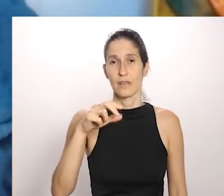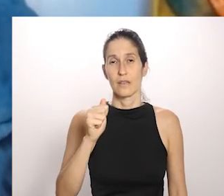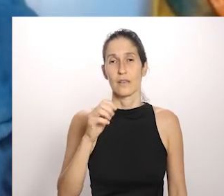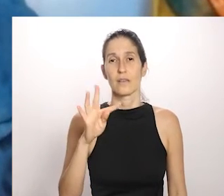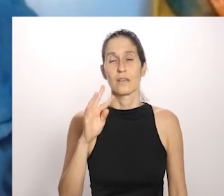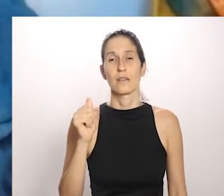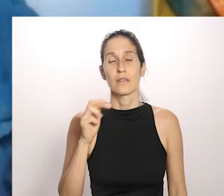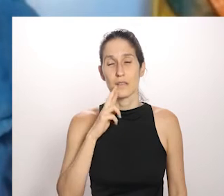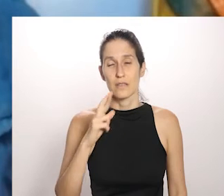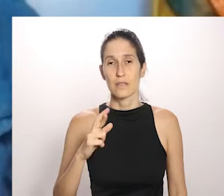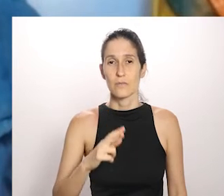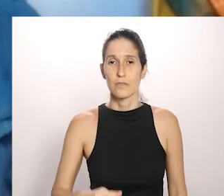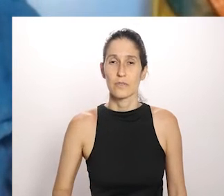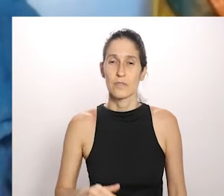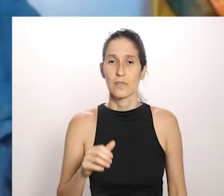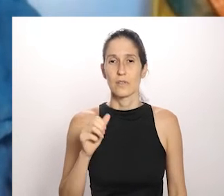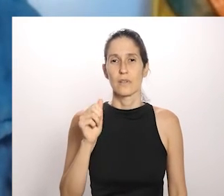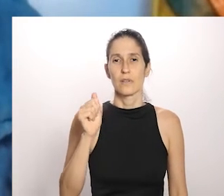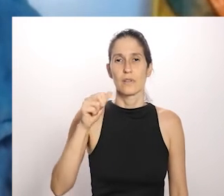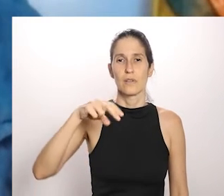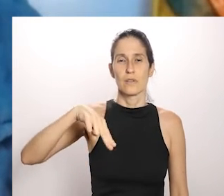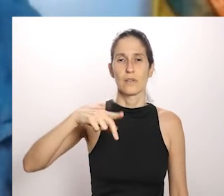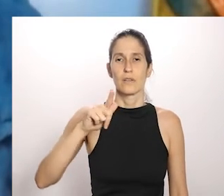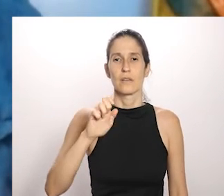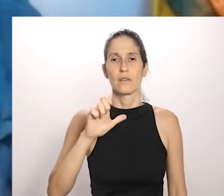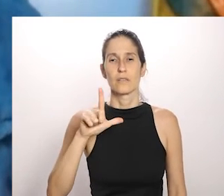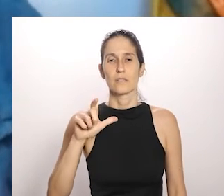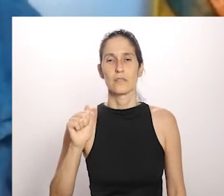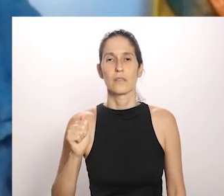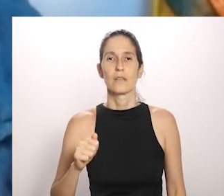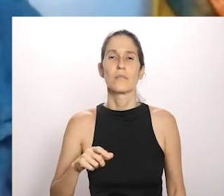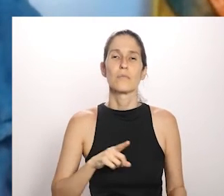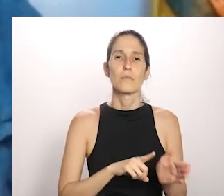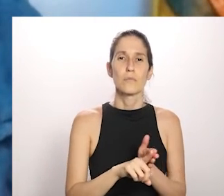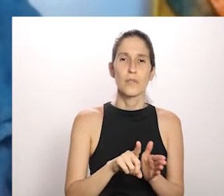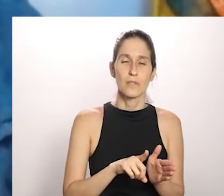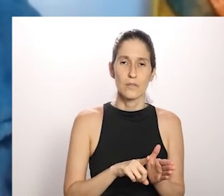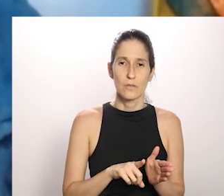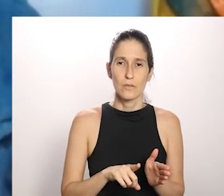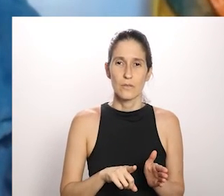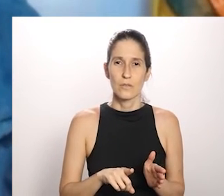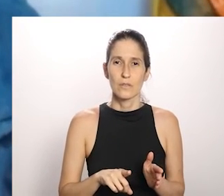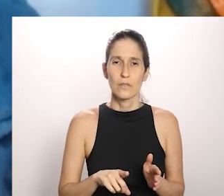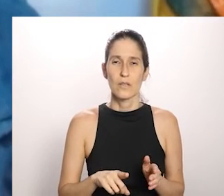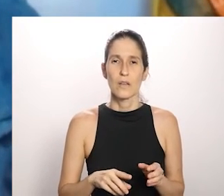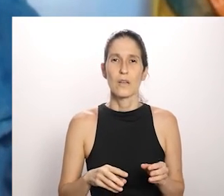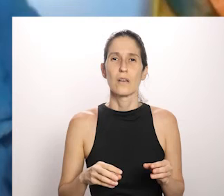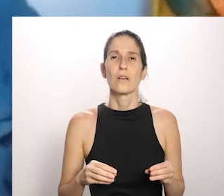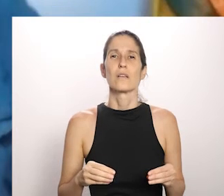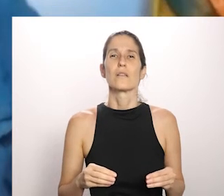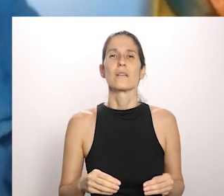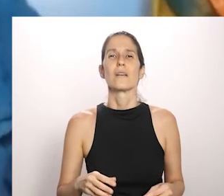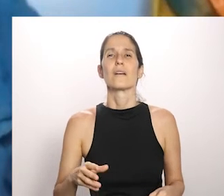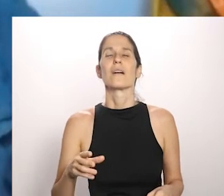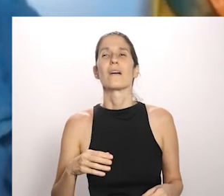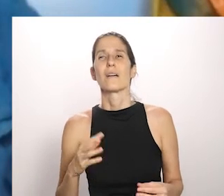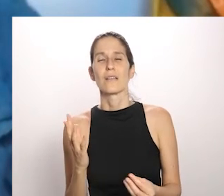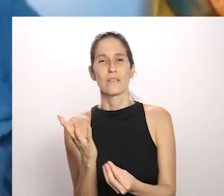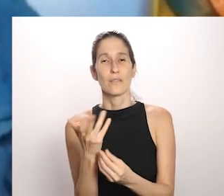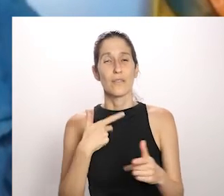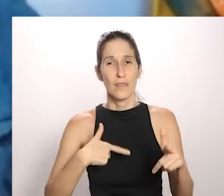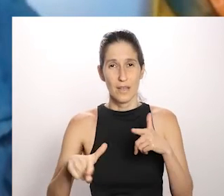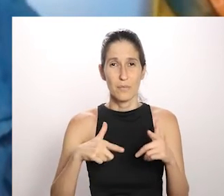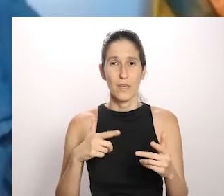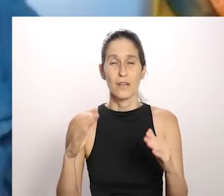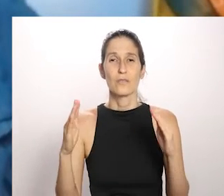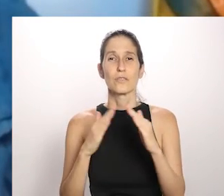mensagem dela e já responde. Ângela Maria Pimenta está perguntando para a Renata sobre o trabalho dela nas residências artísticas